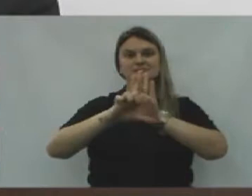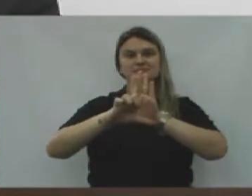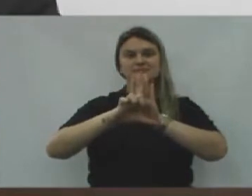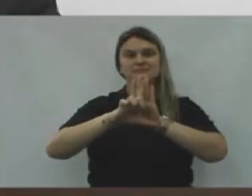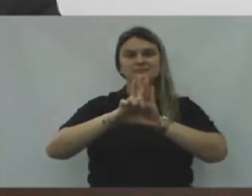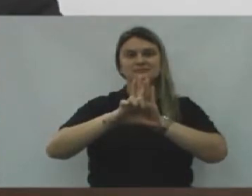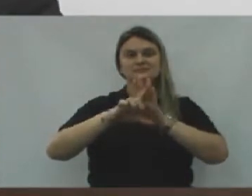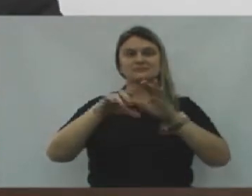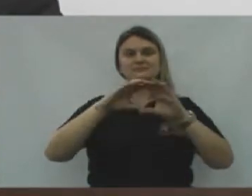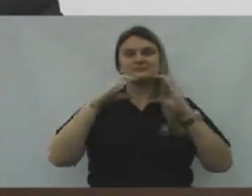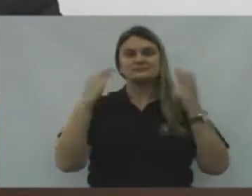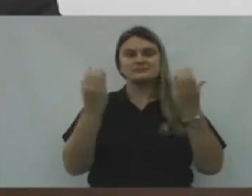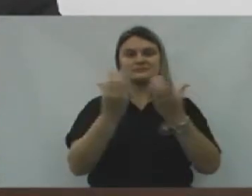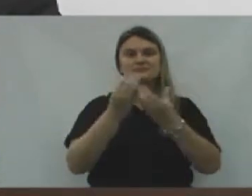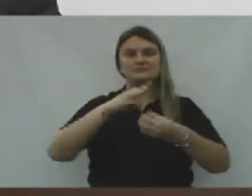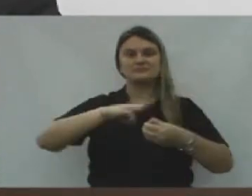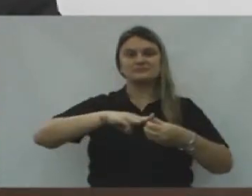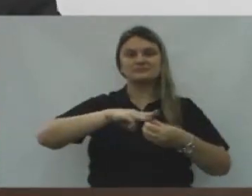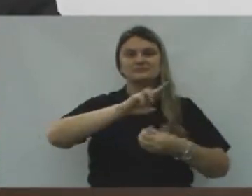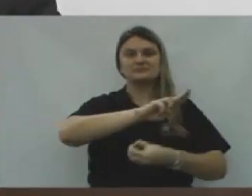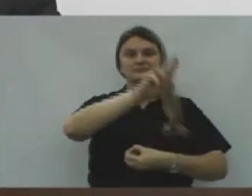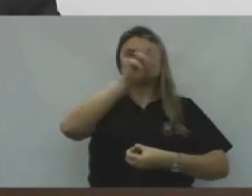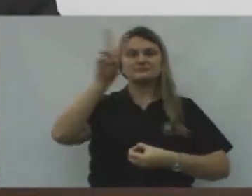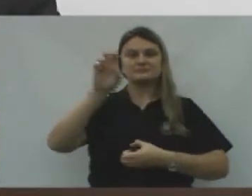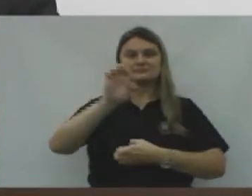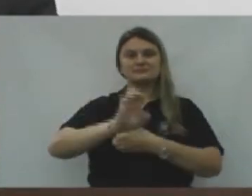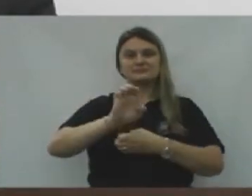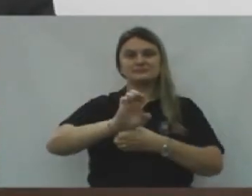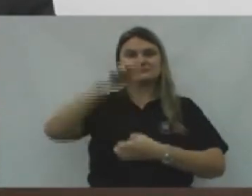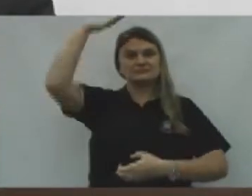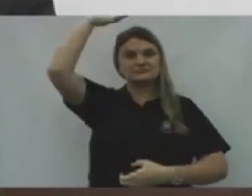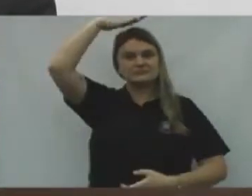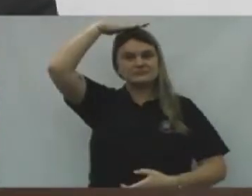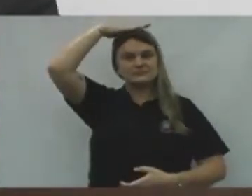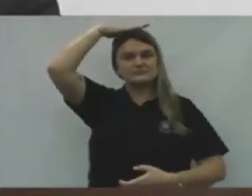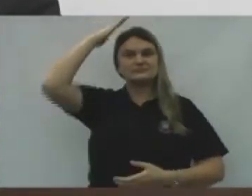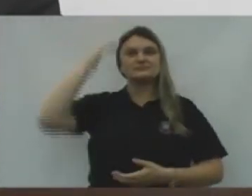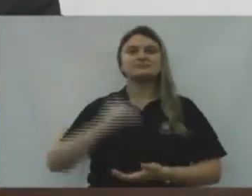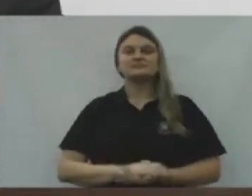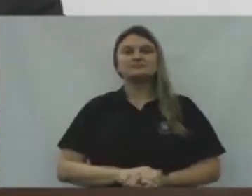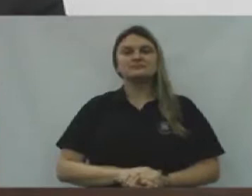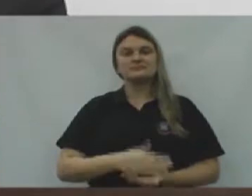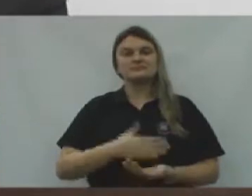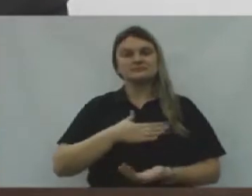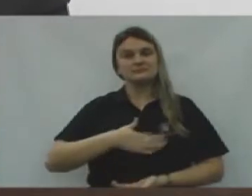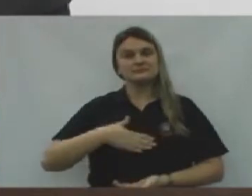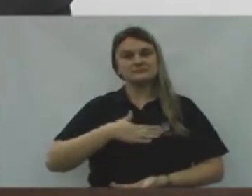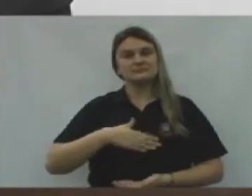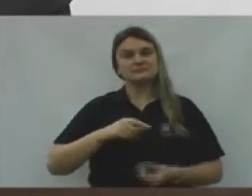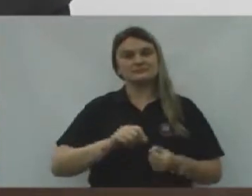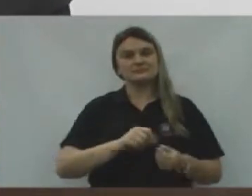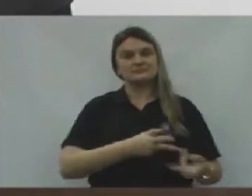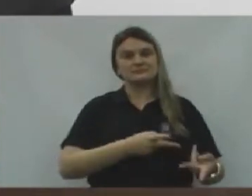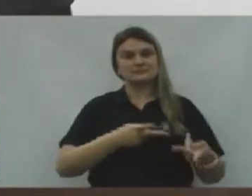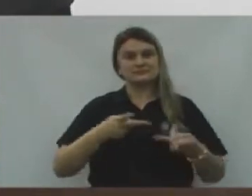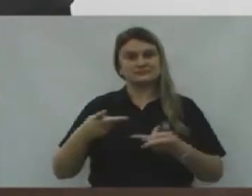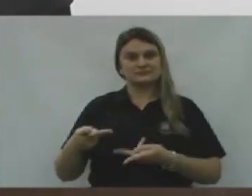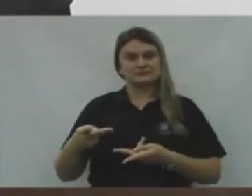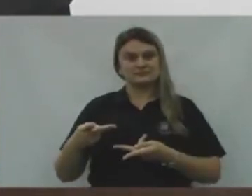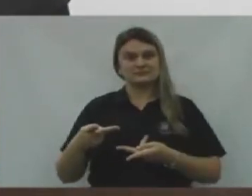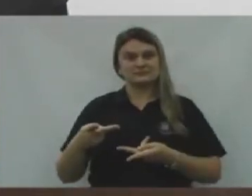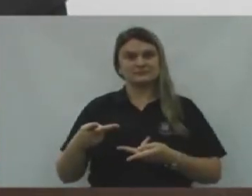Legislatura da Câmara Municipal de União da Vitória, Estado do Paraná. Gostaria de fazer um convite ao senhor